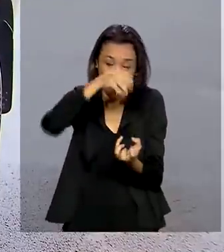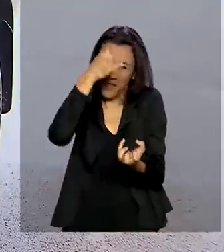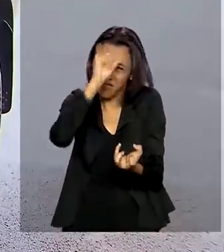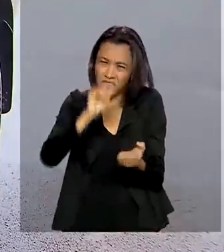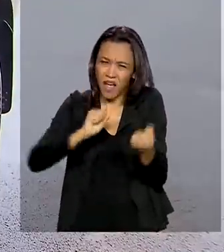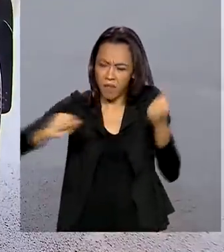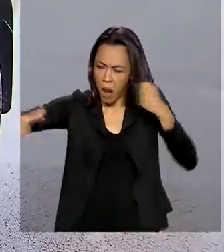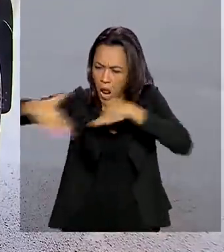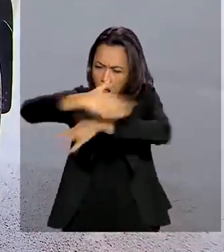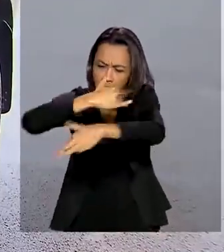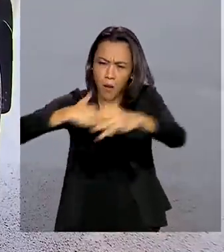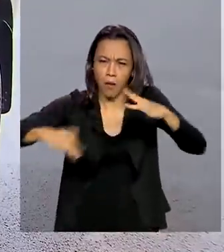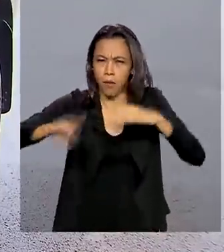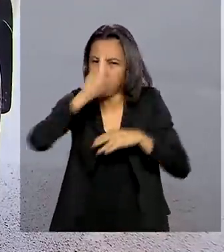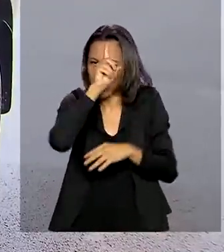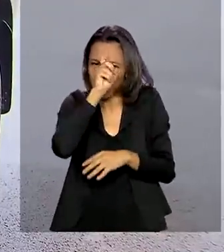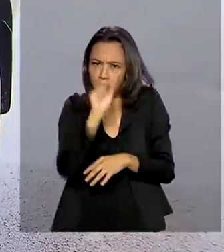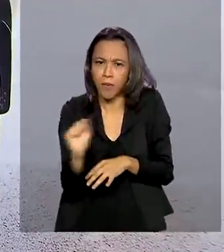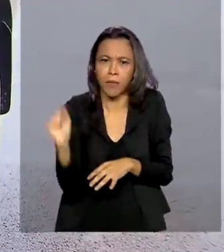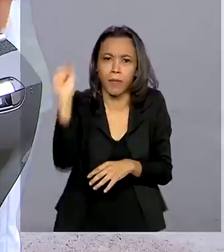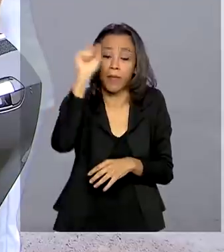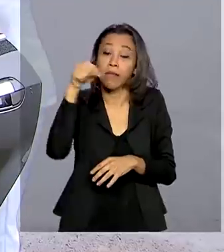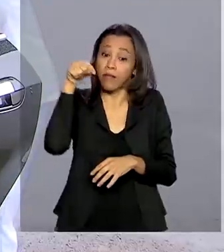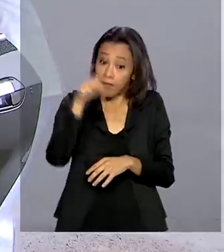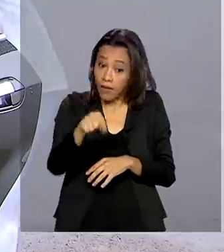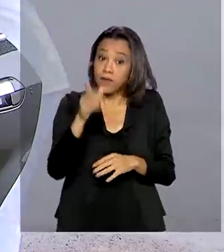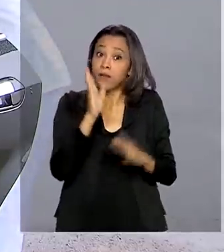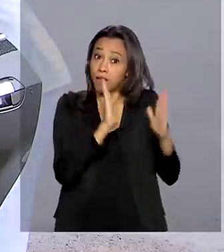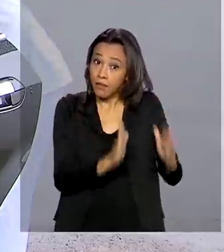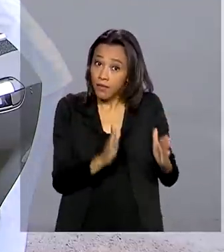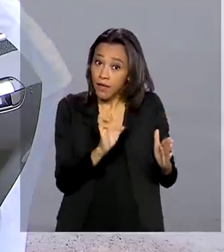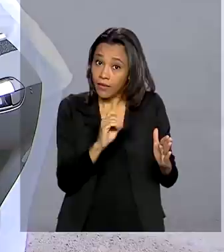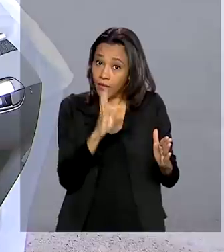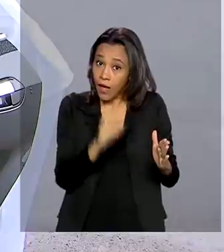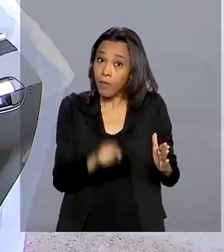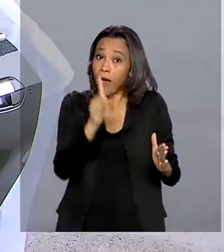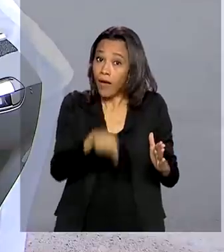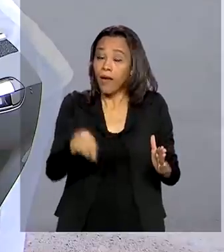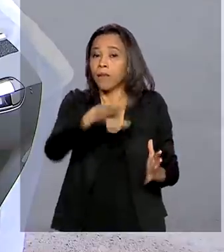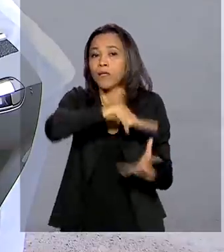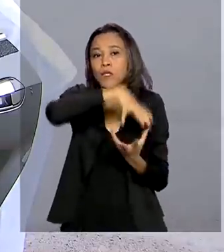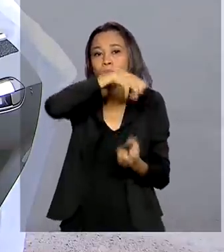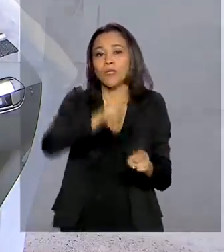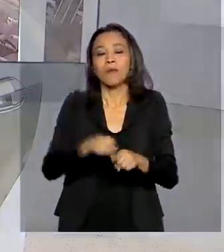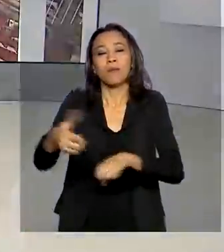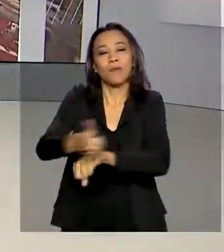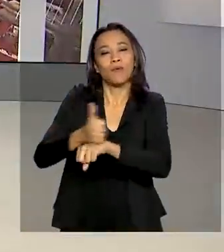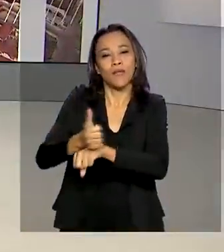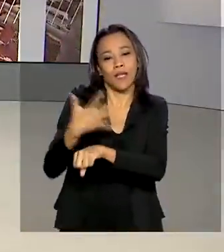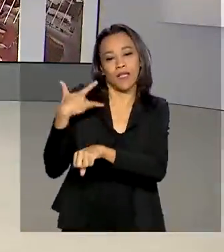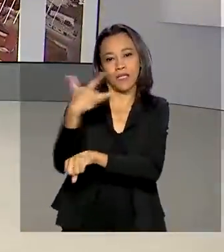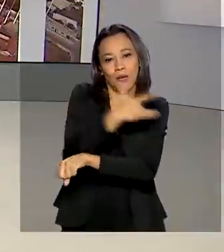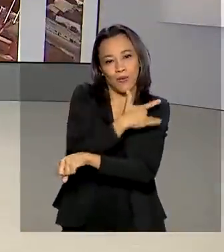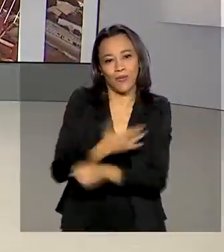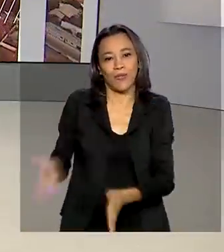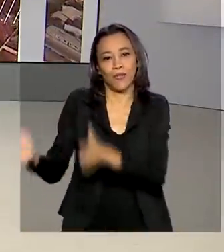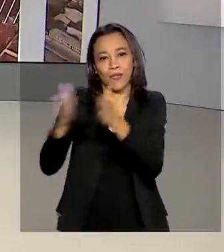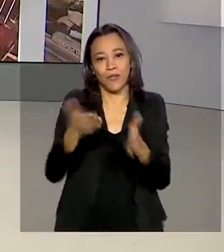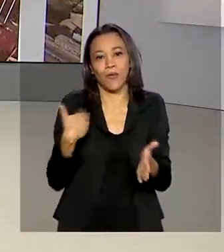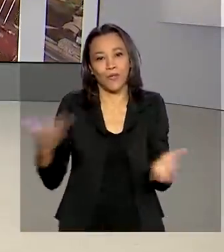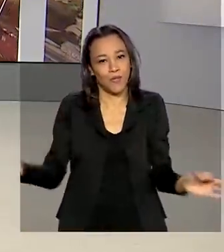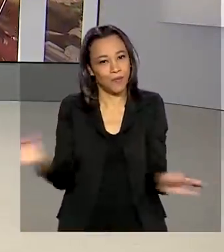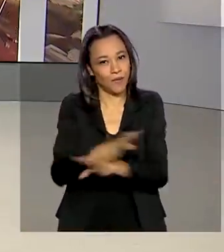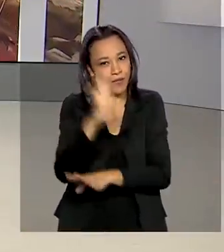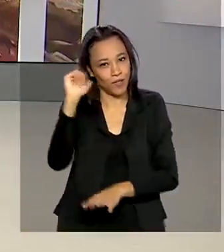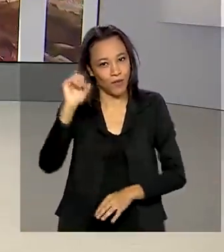nos postos. Nesta etapa, são imunizados idosos e profissionais de saúde. O Brasil em Dia termina